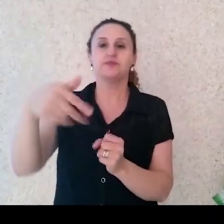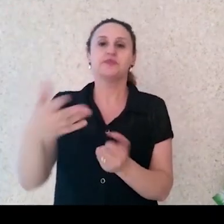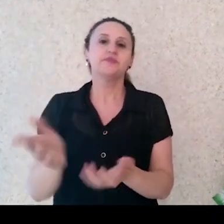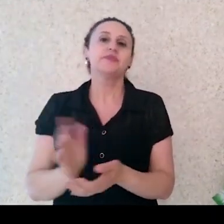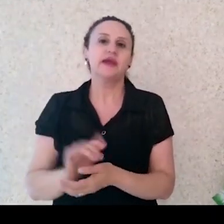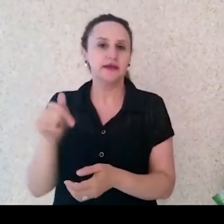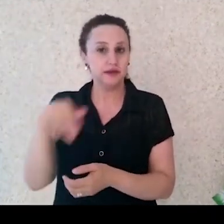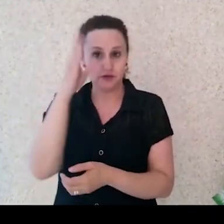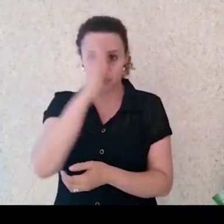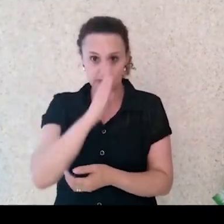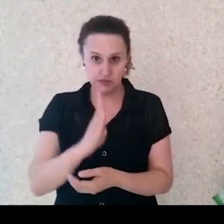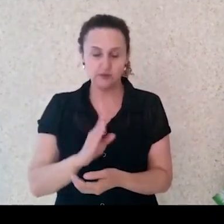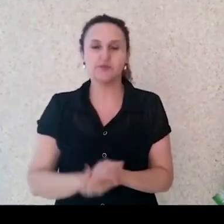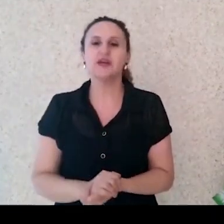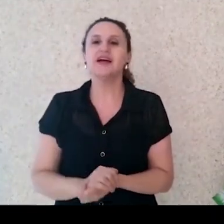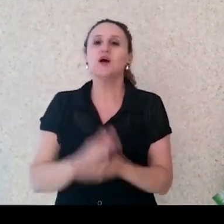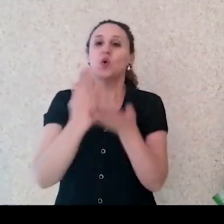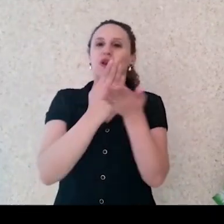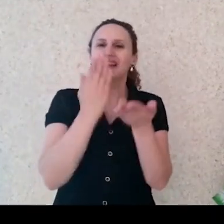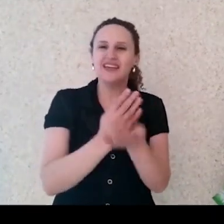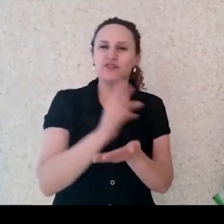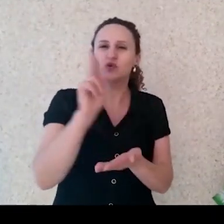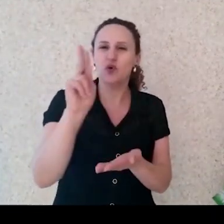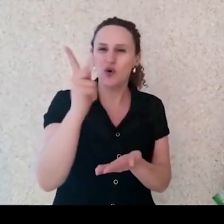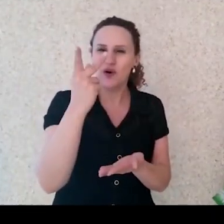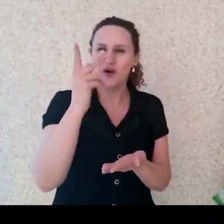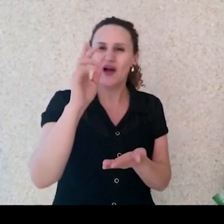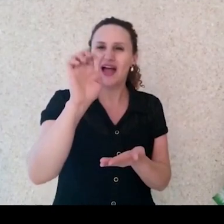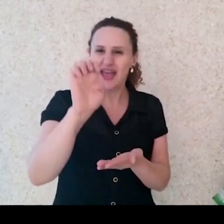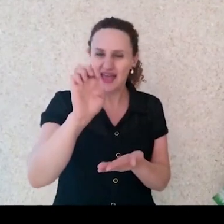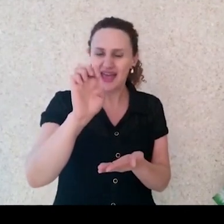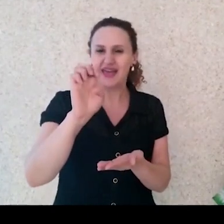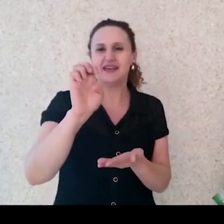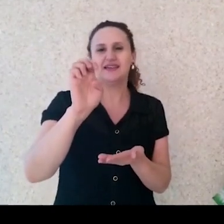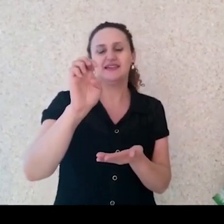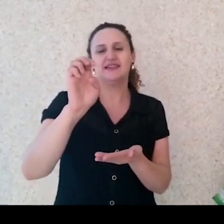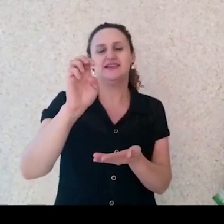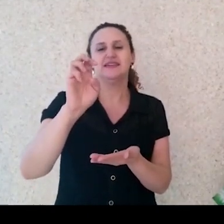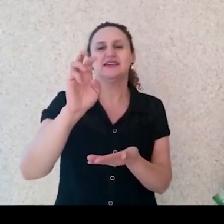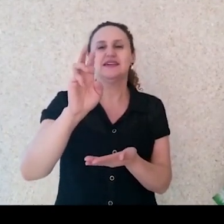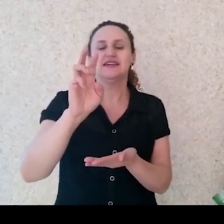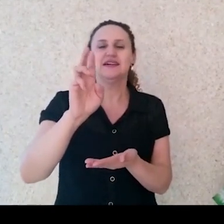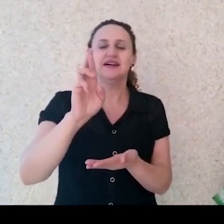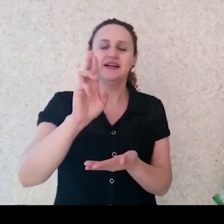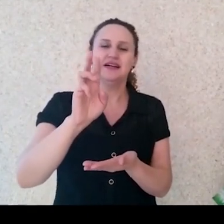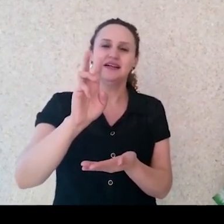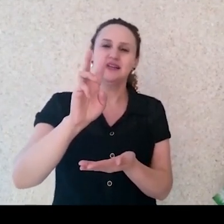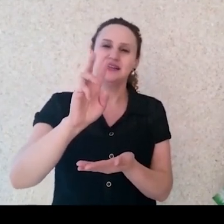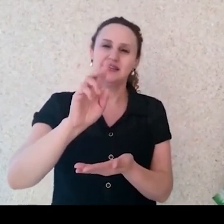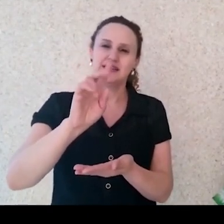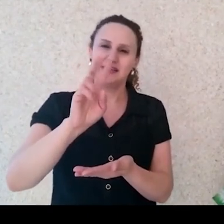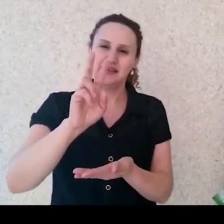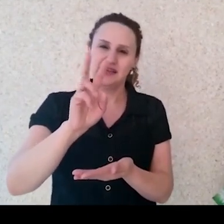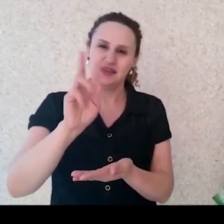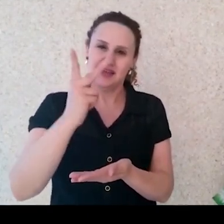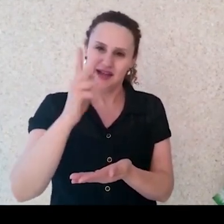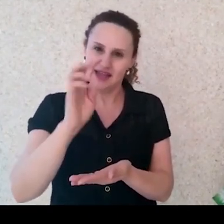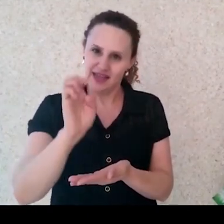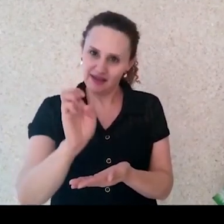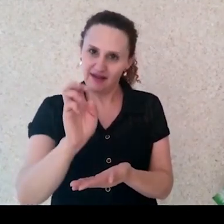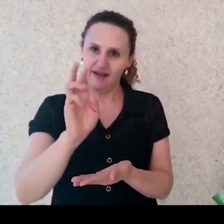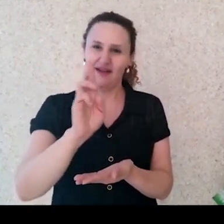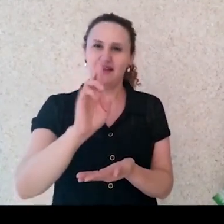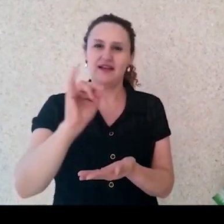O livro de Harry Potter vendeu no mundo 400 milhões de livros, que é mais do que a população do Brasil.